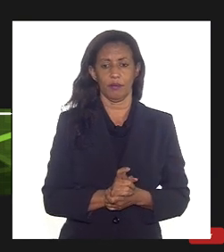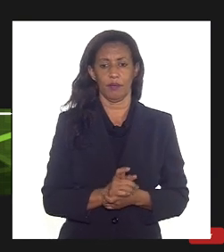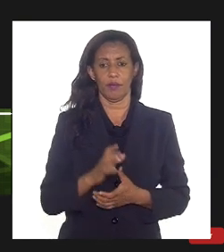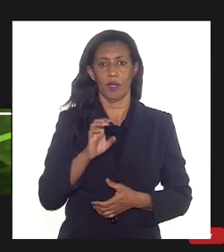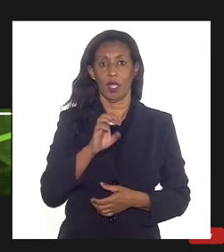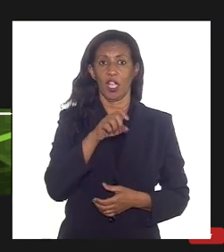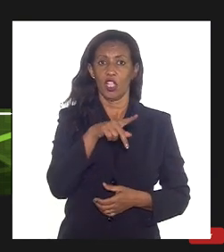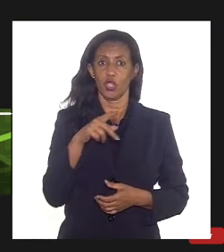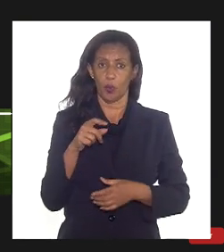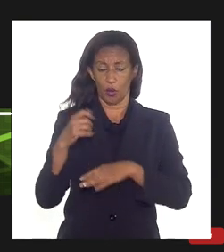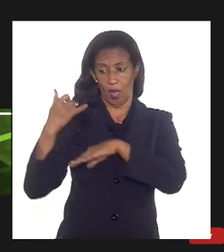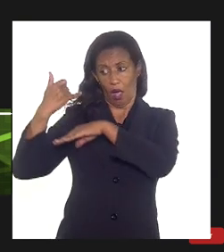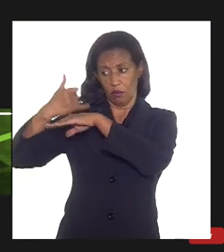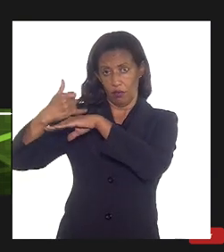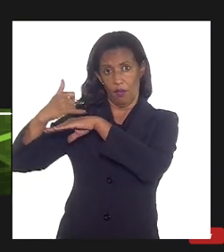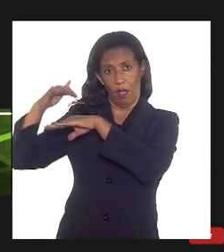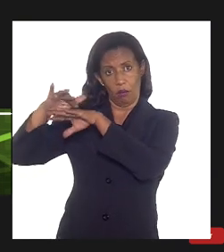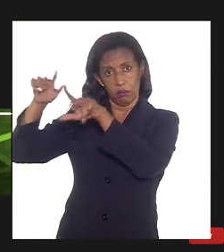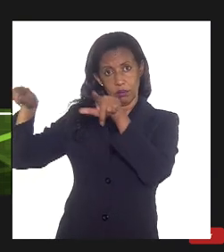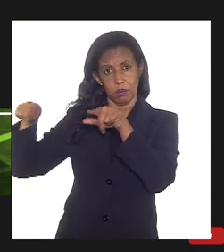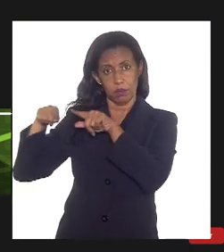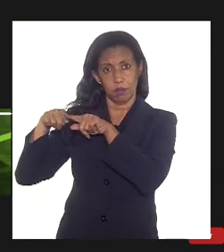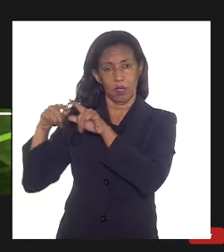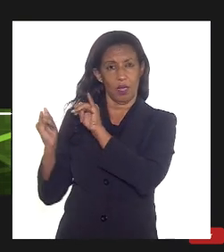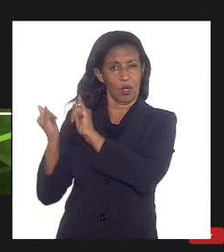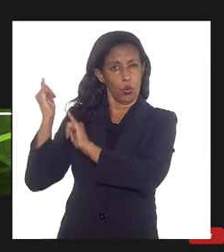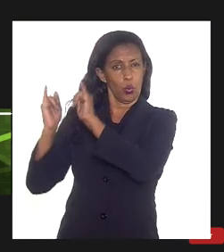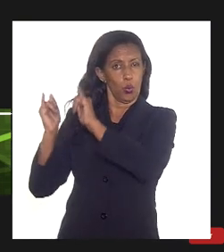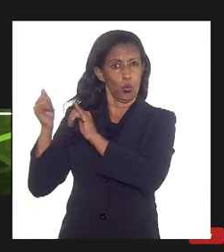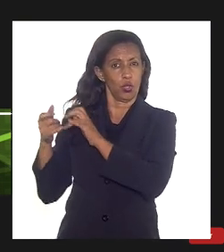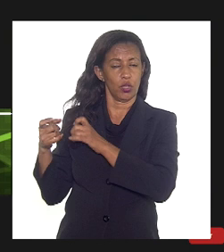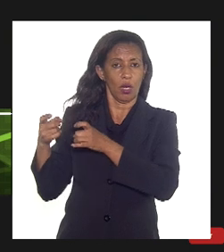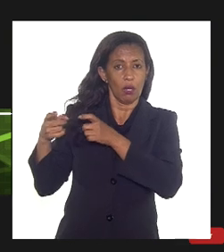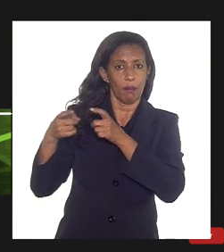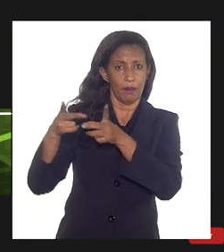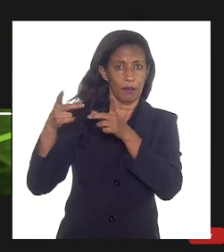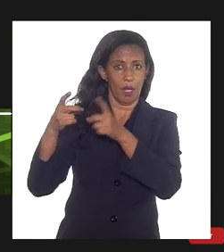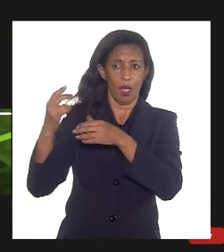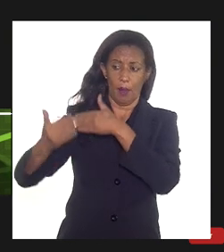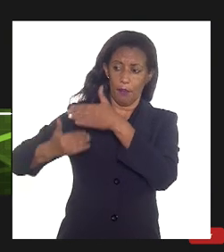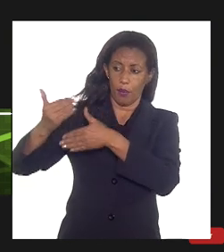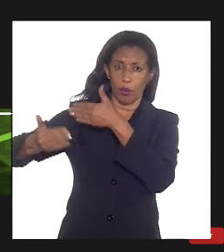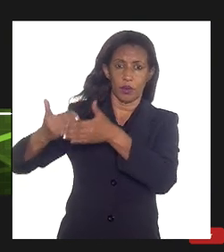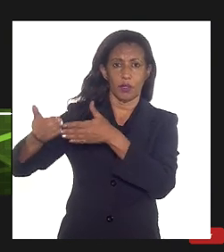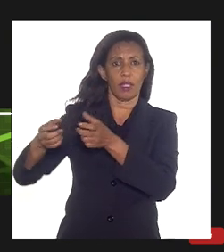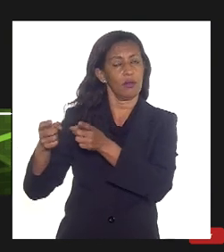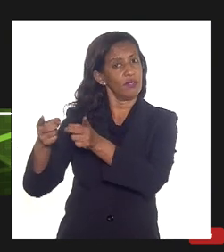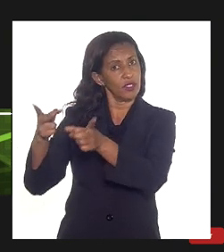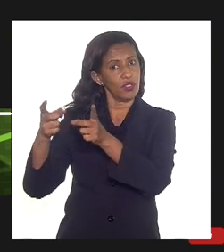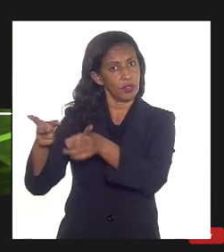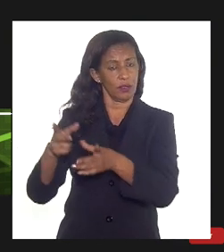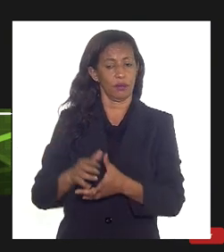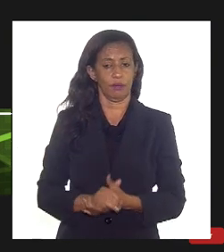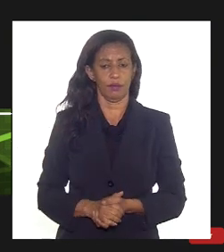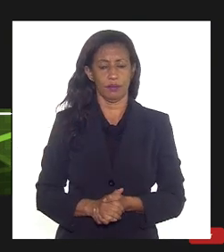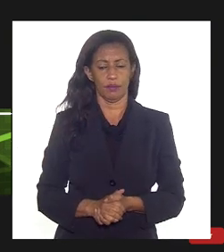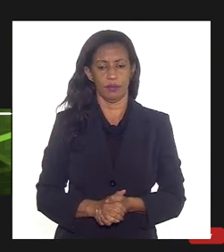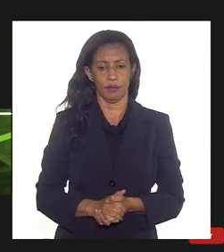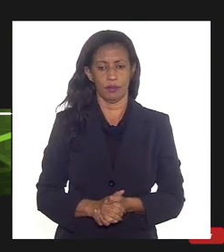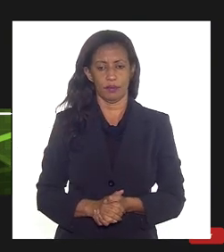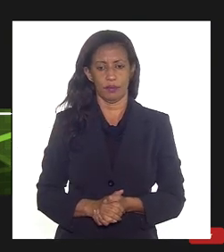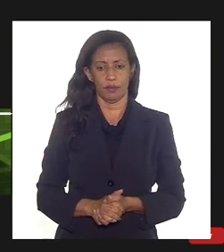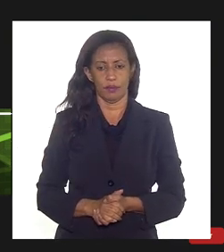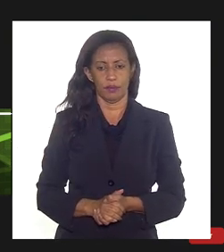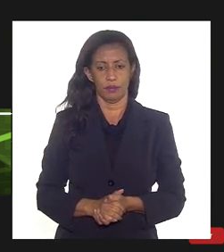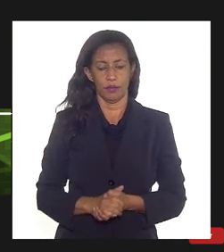exportado a partir da plataforma mas na verdade ele é conduzido até a costa processado e vendido no mercado então do ponto de